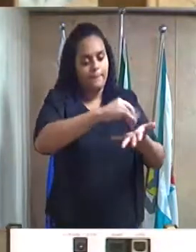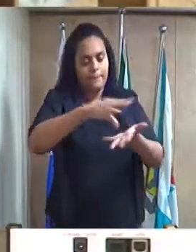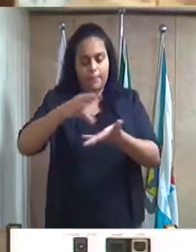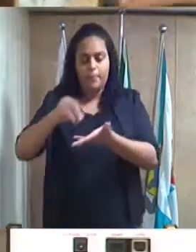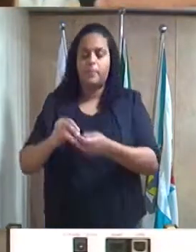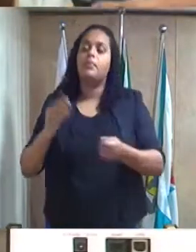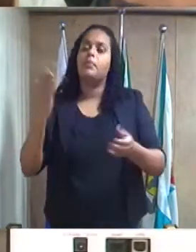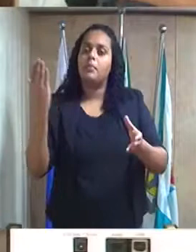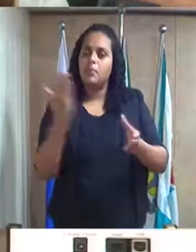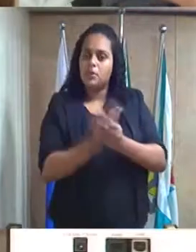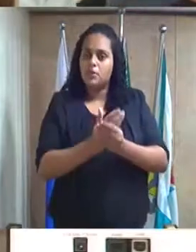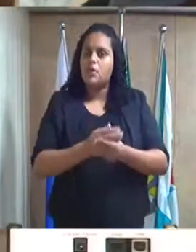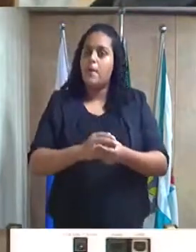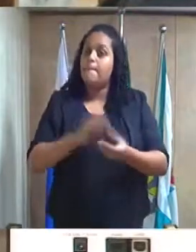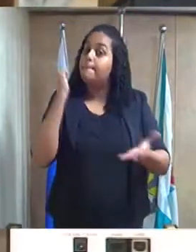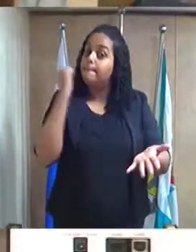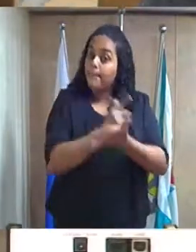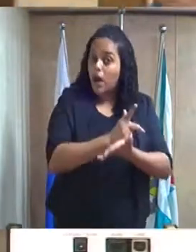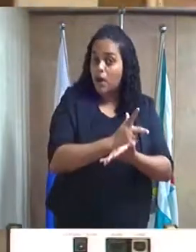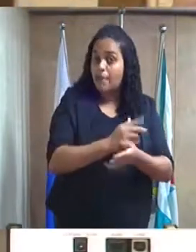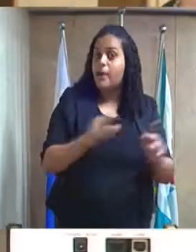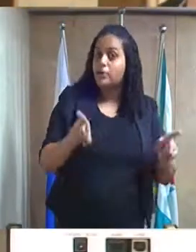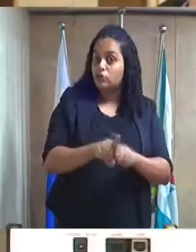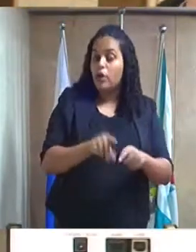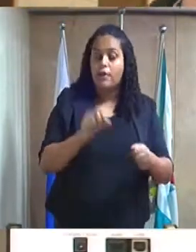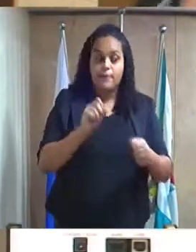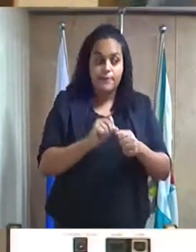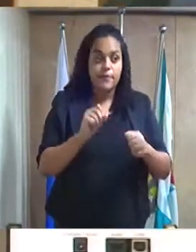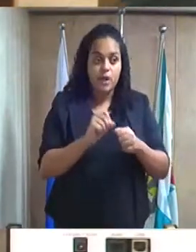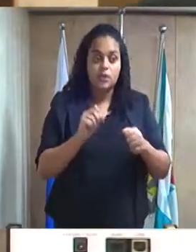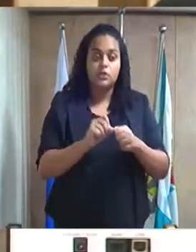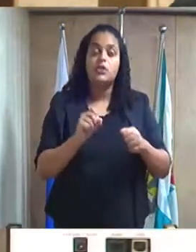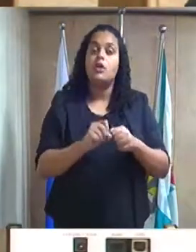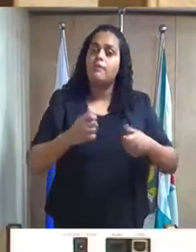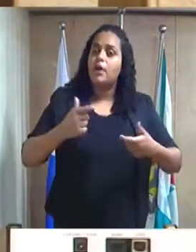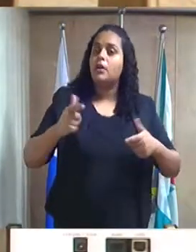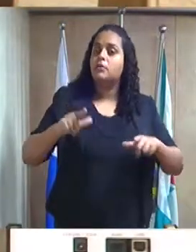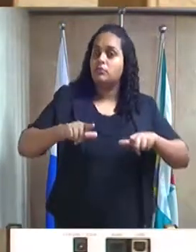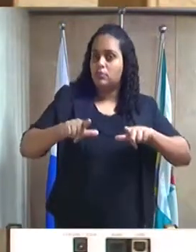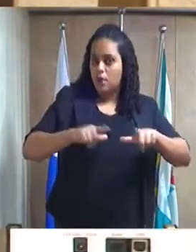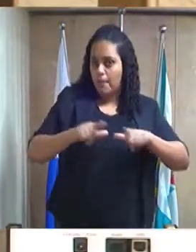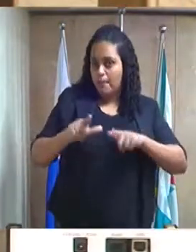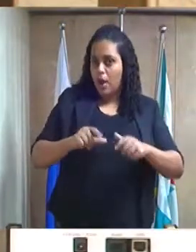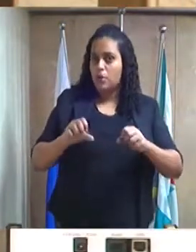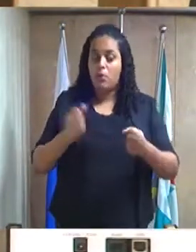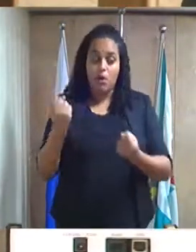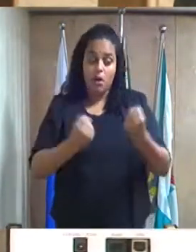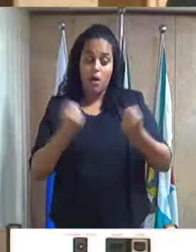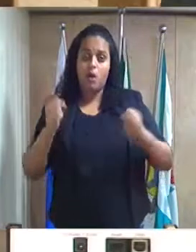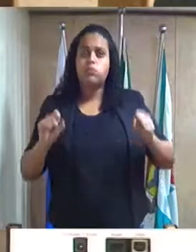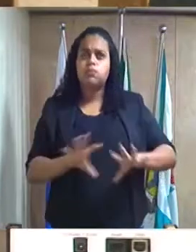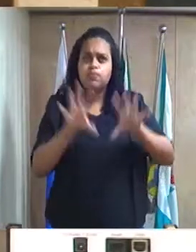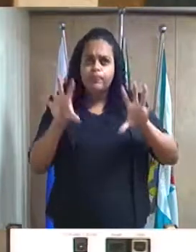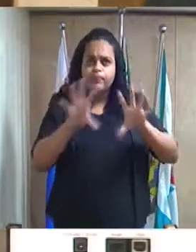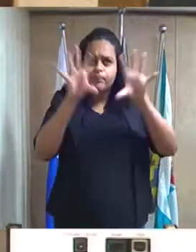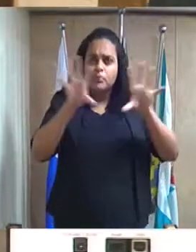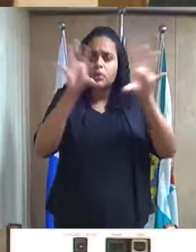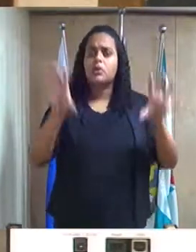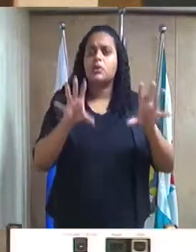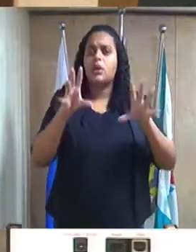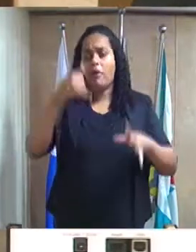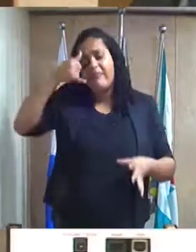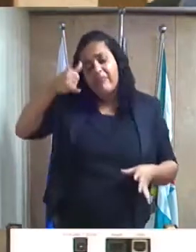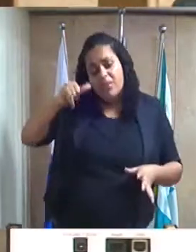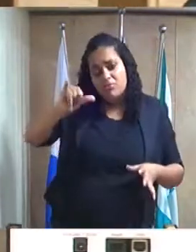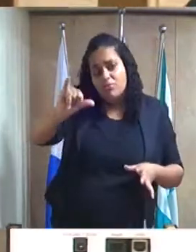pagamentos em favor das empresas que prestaram e prestam serviço de carro fumacê. Remeter plano de prevenção